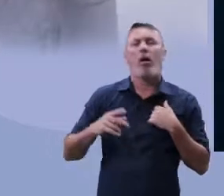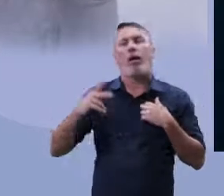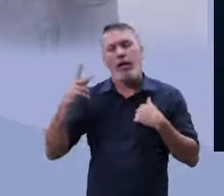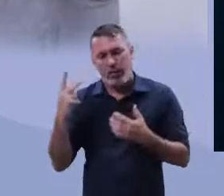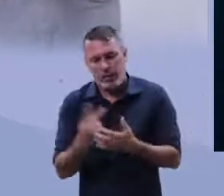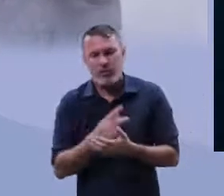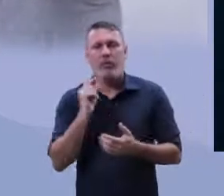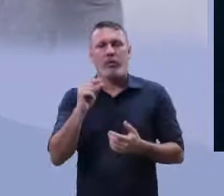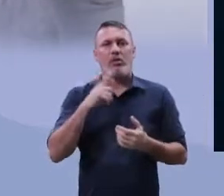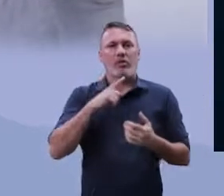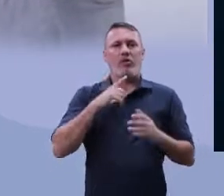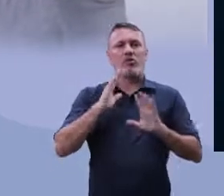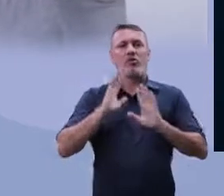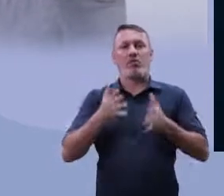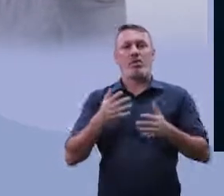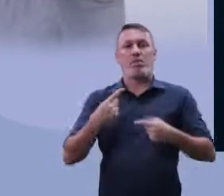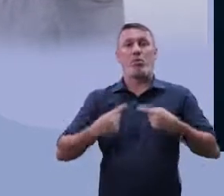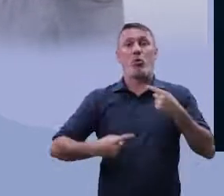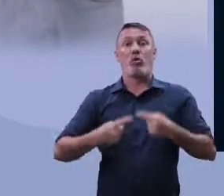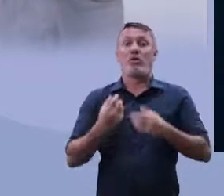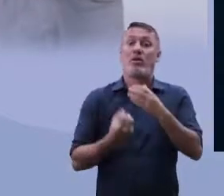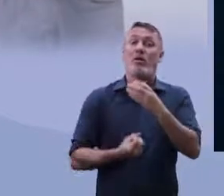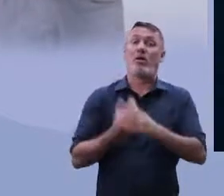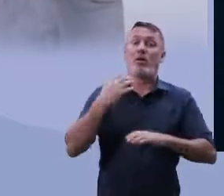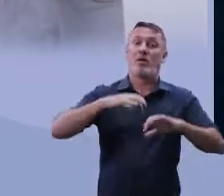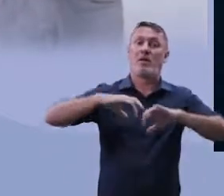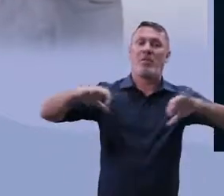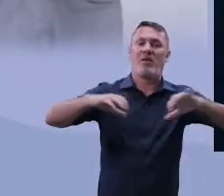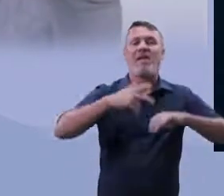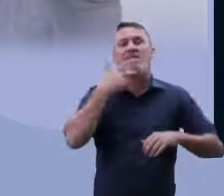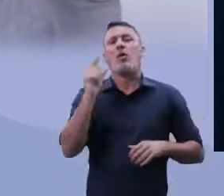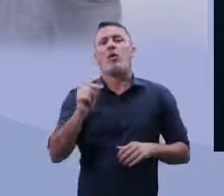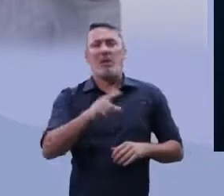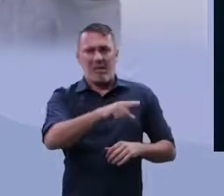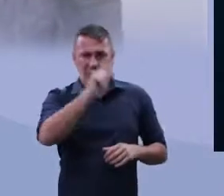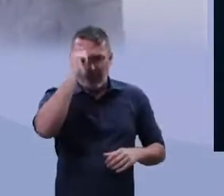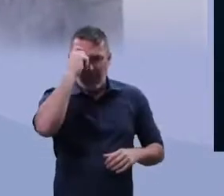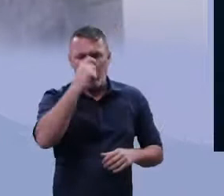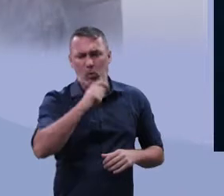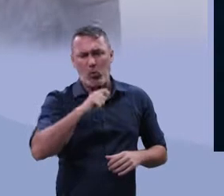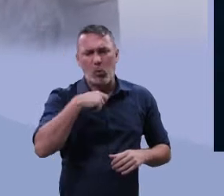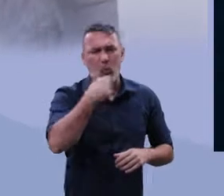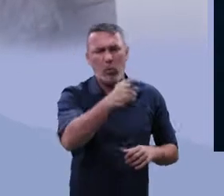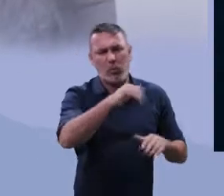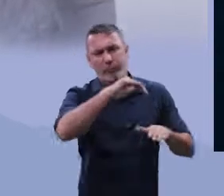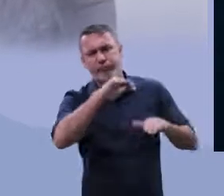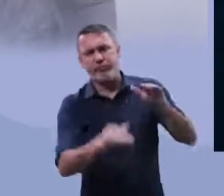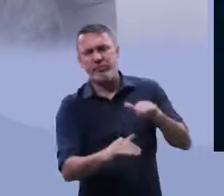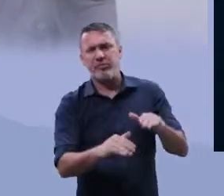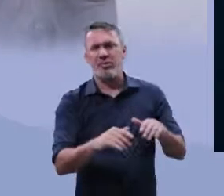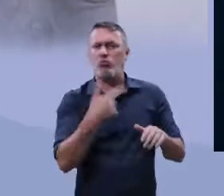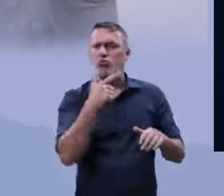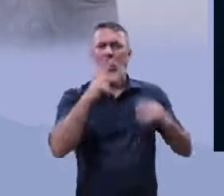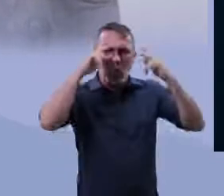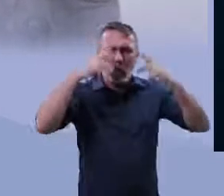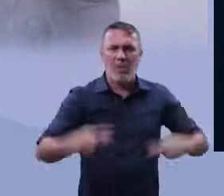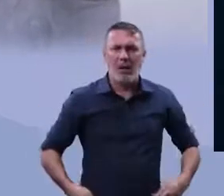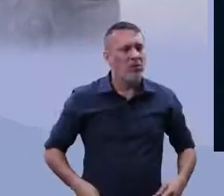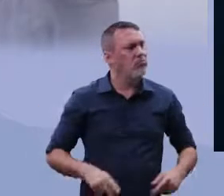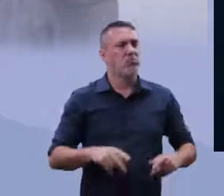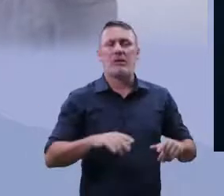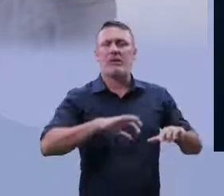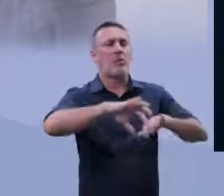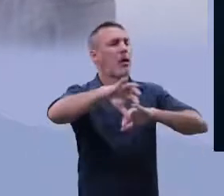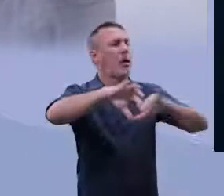Havia toda uma política segregacionista. Eles colocavam que o negro era uma subespécie humana e havia uma separação